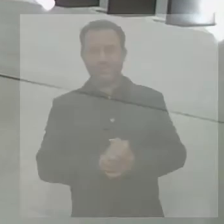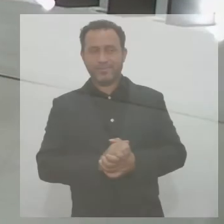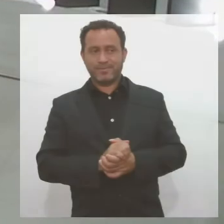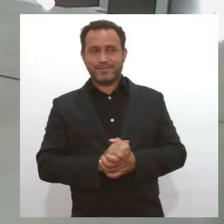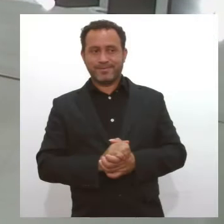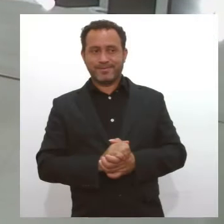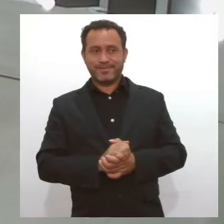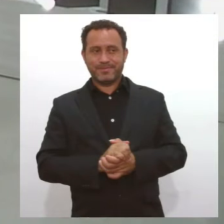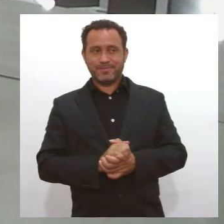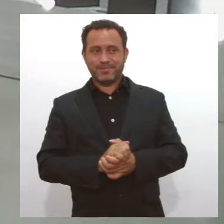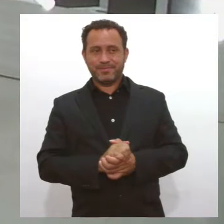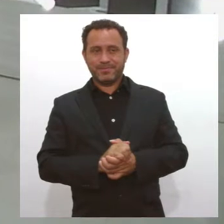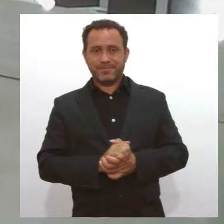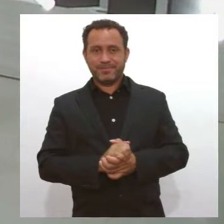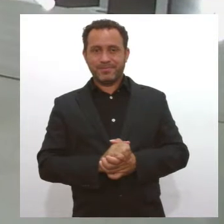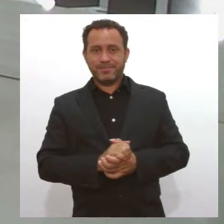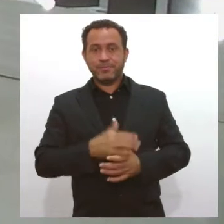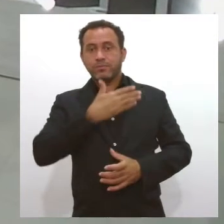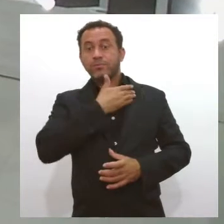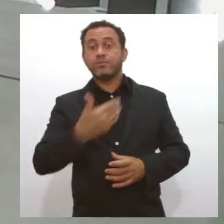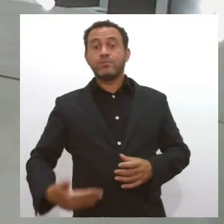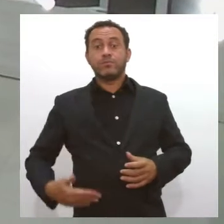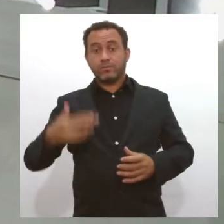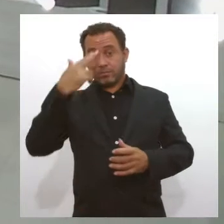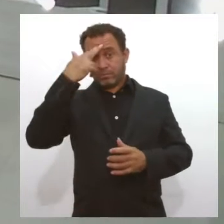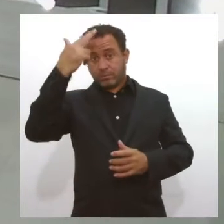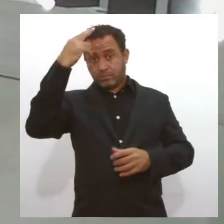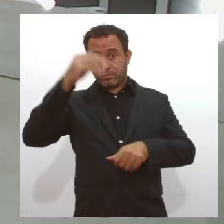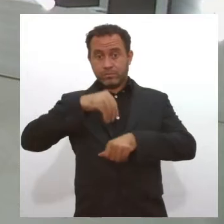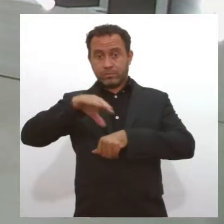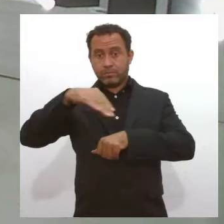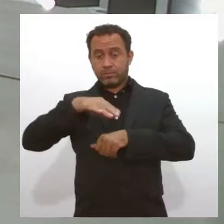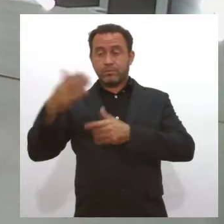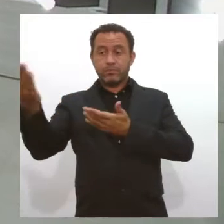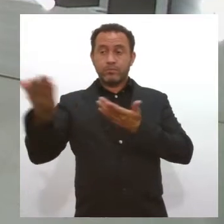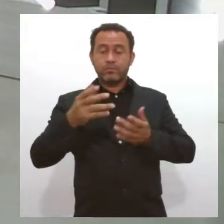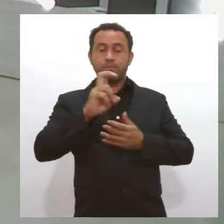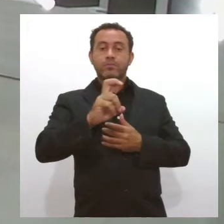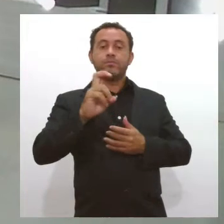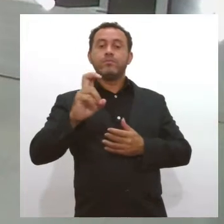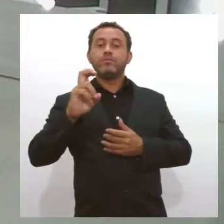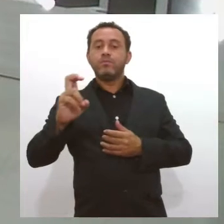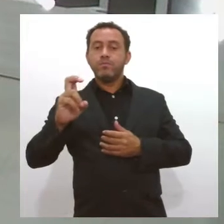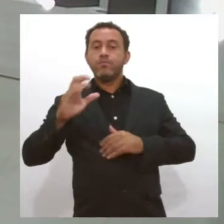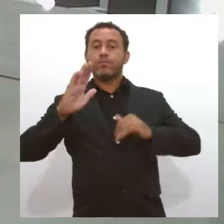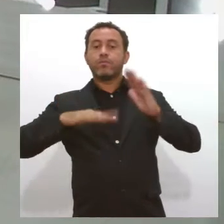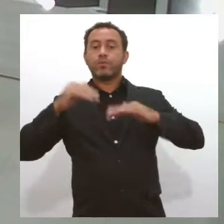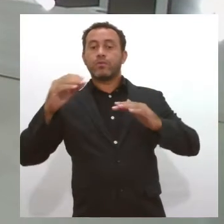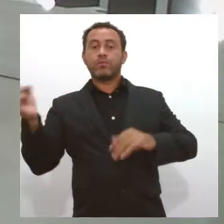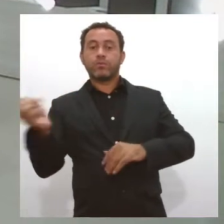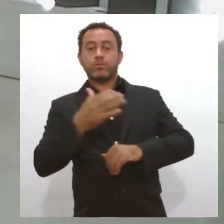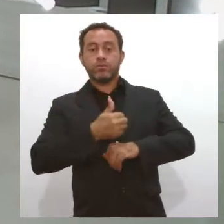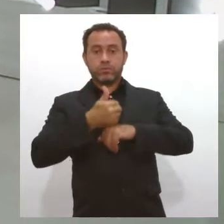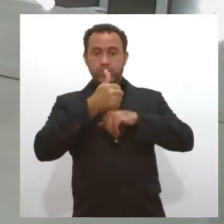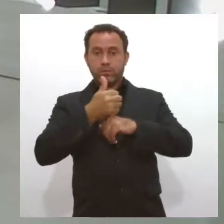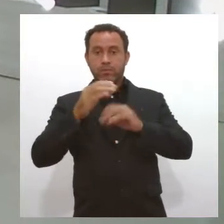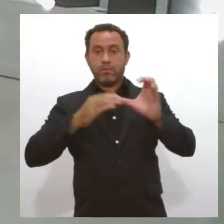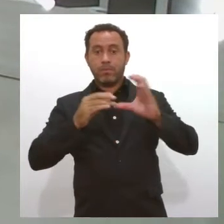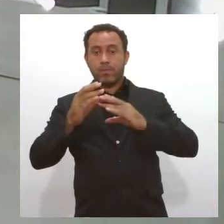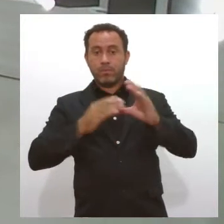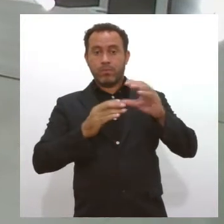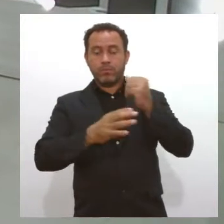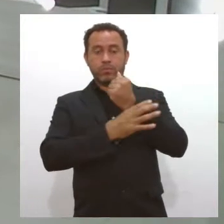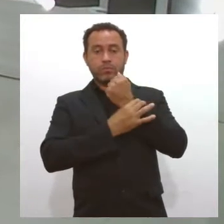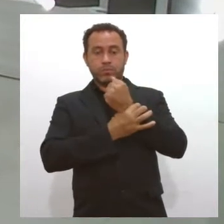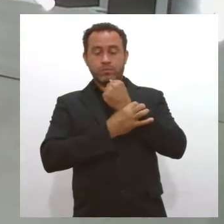E o governador Belivaldo Chagas anunciou a convocação de 555 novos servidores para a área da segurança